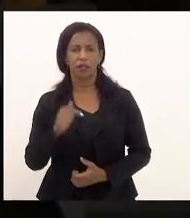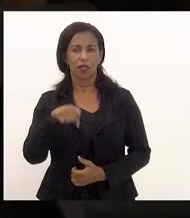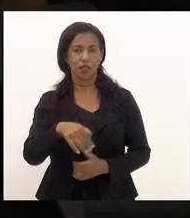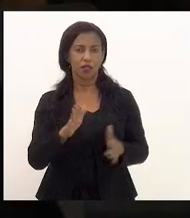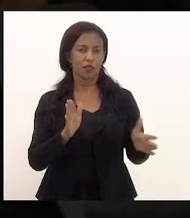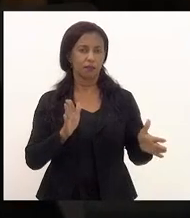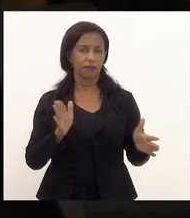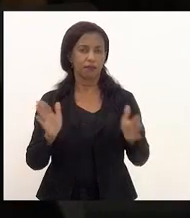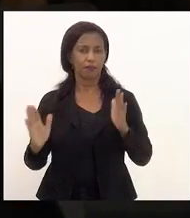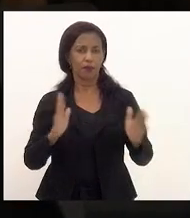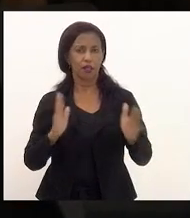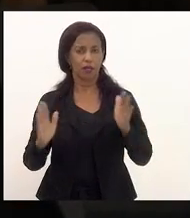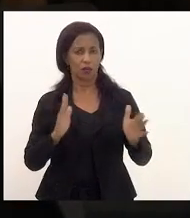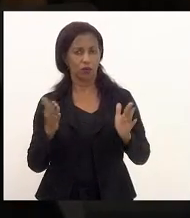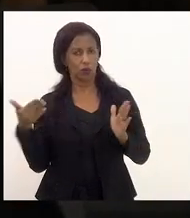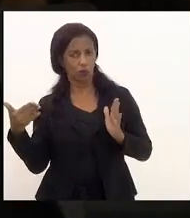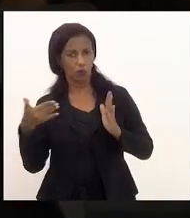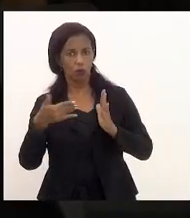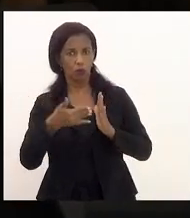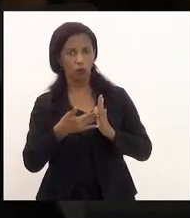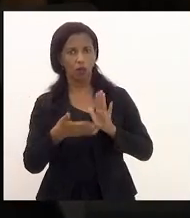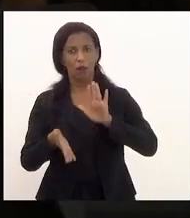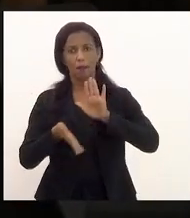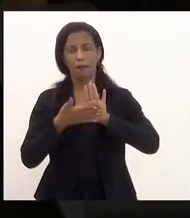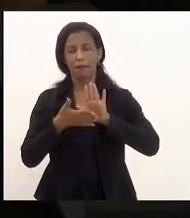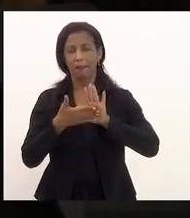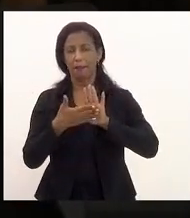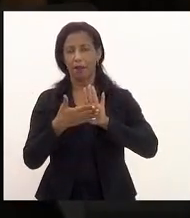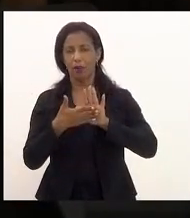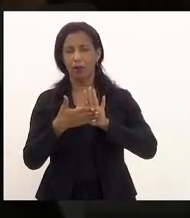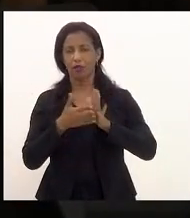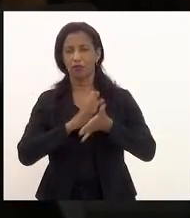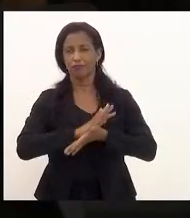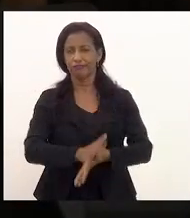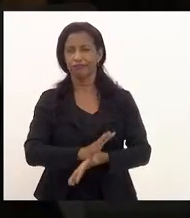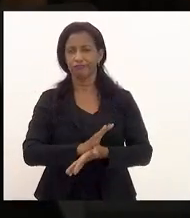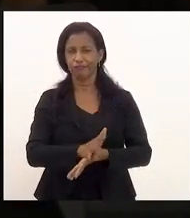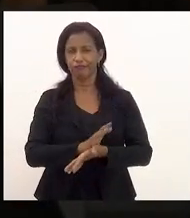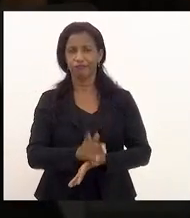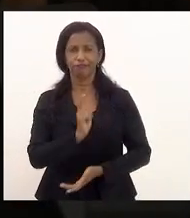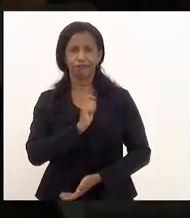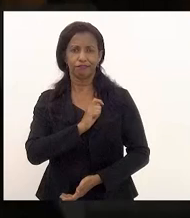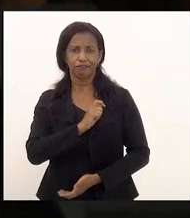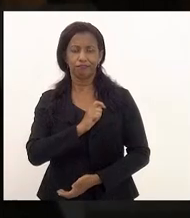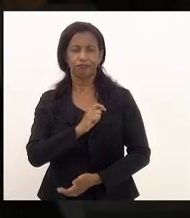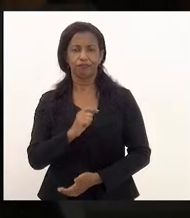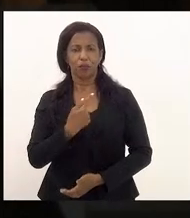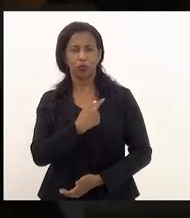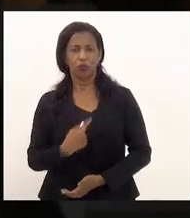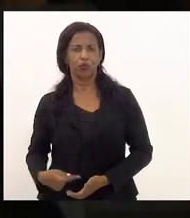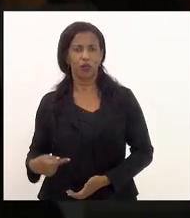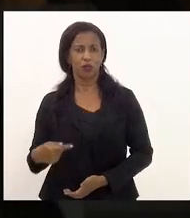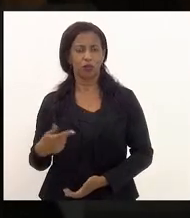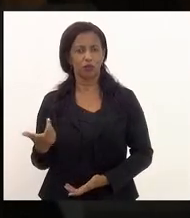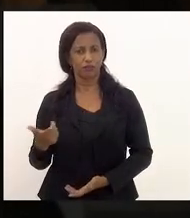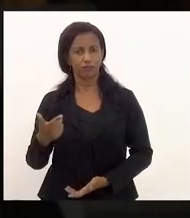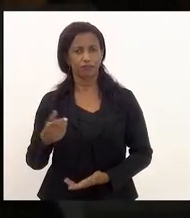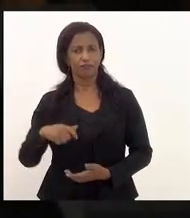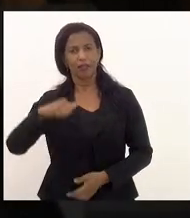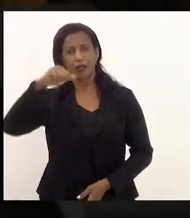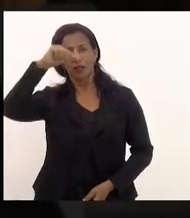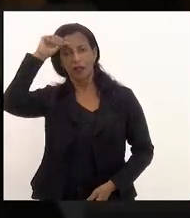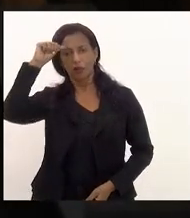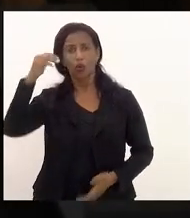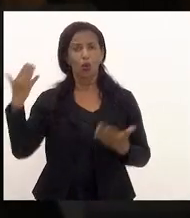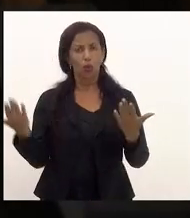período com ênfase que é o pacote de maldades apresentado pelo governador Cláudio Castro. Hoje tivemos mais uma